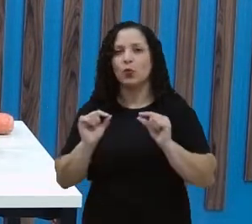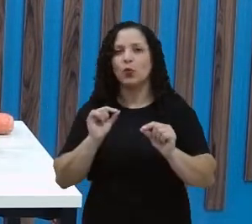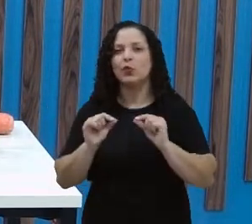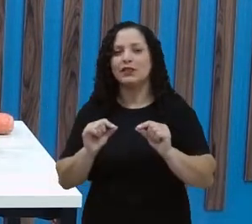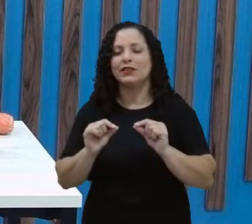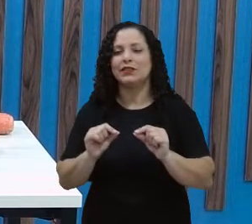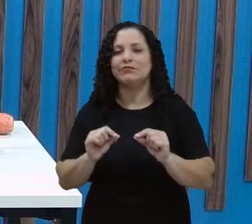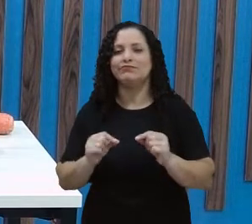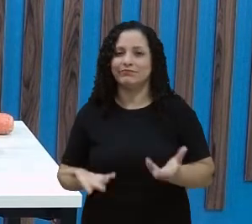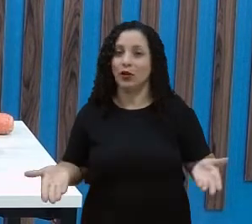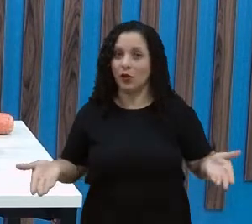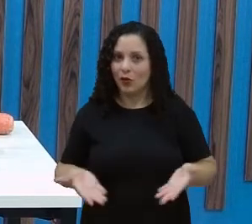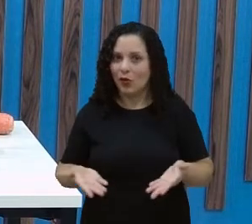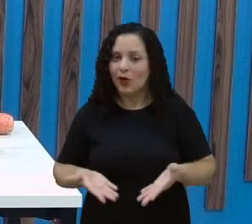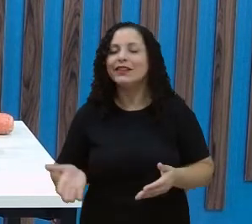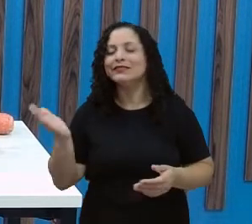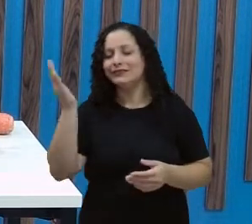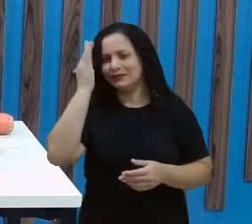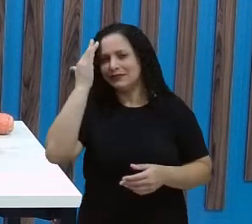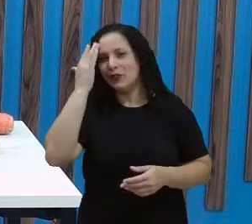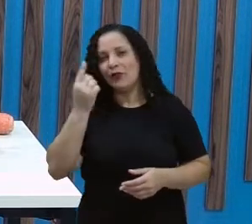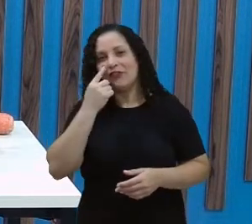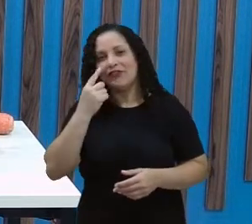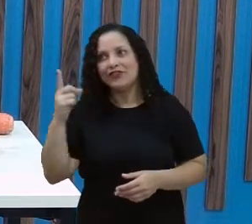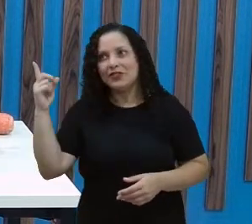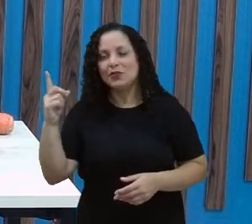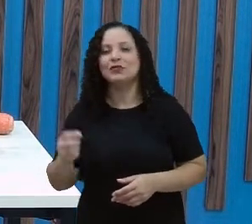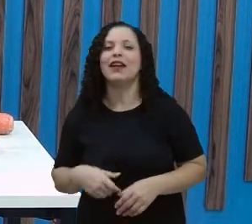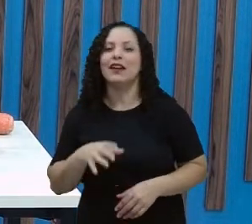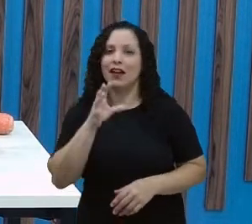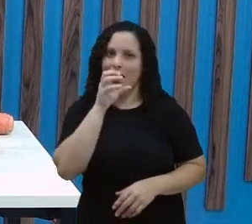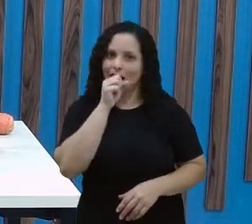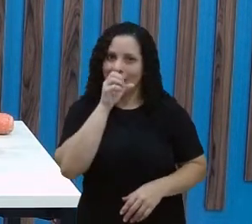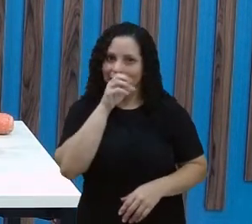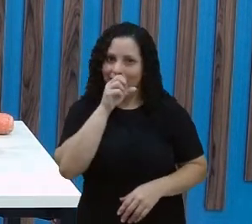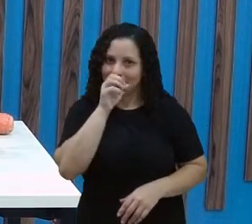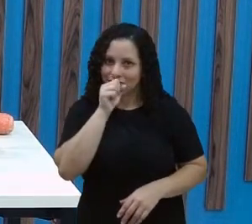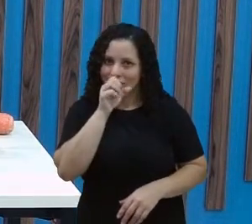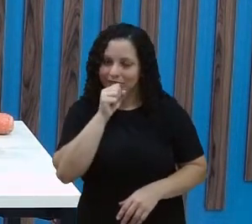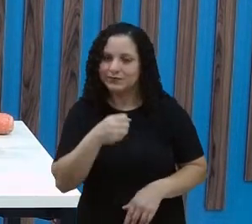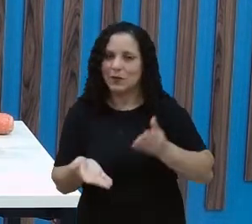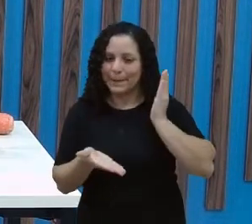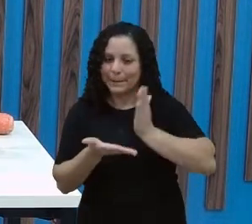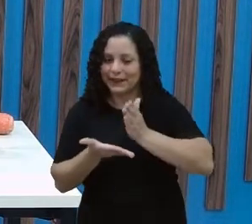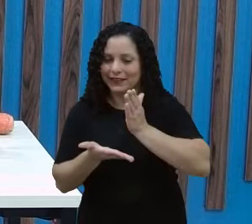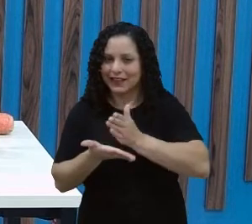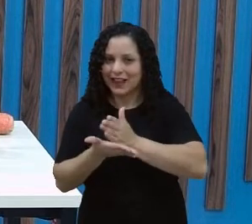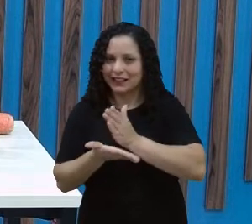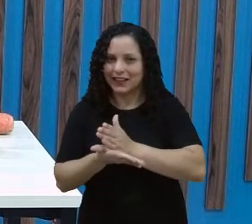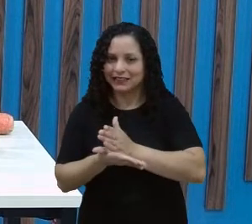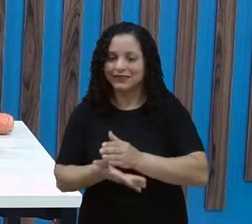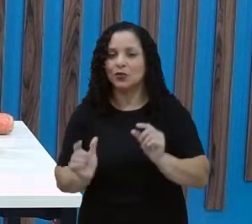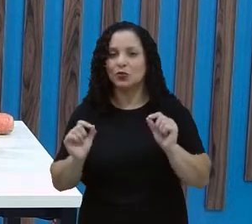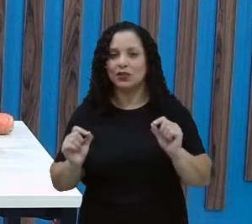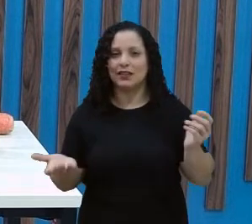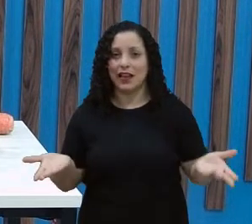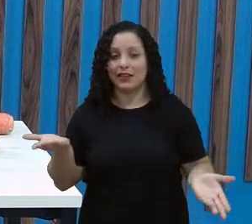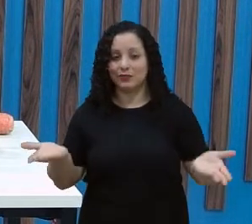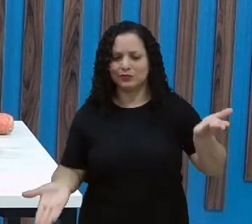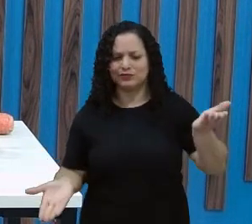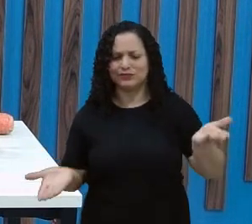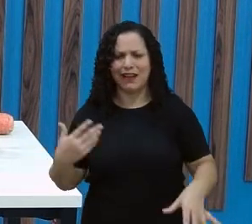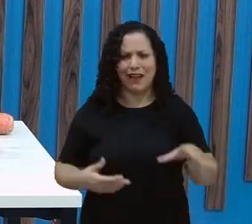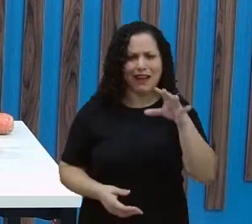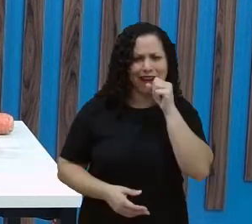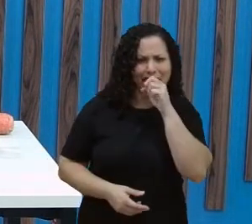ou se é uma laranja. A gente acabou de descobrir que entre uma laranja crava e uma batata, só uma, tá? É essa daqui.